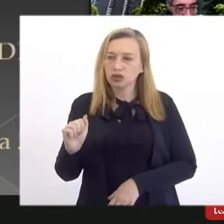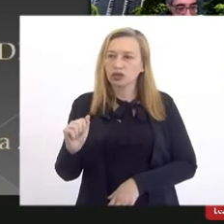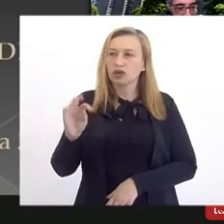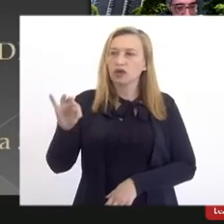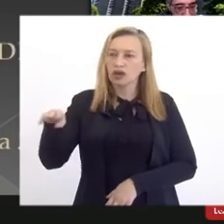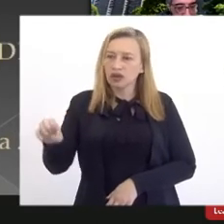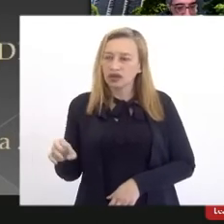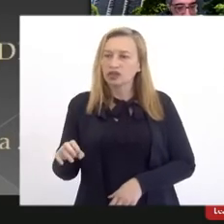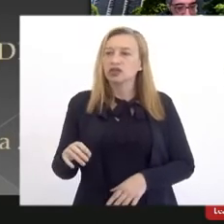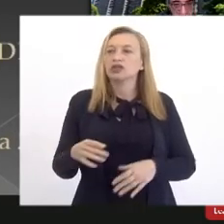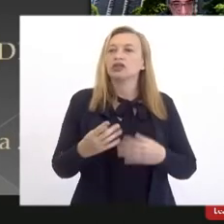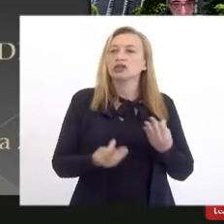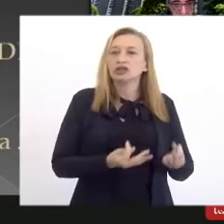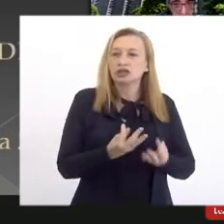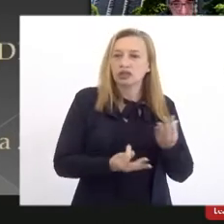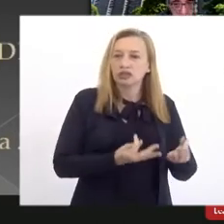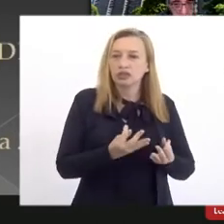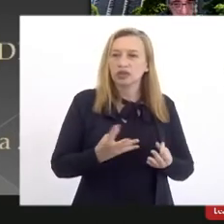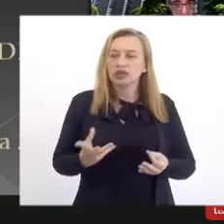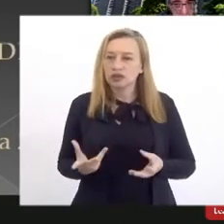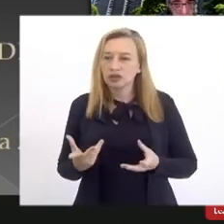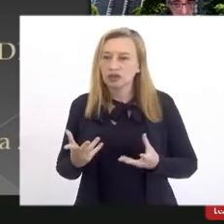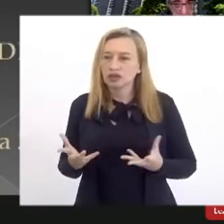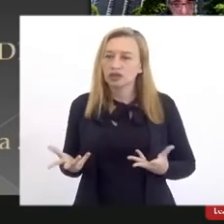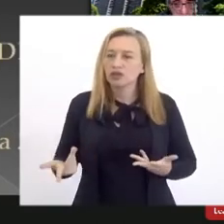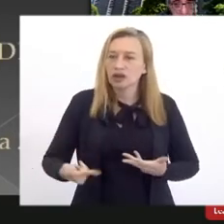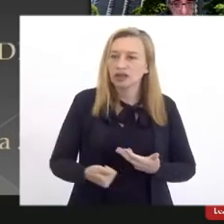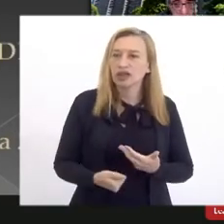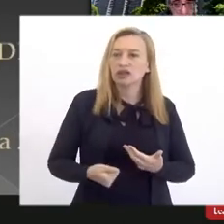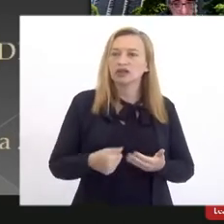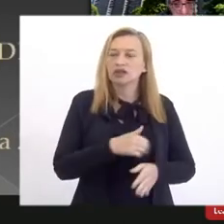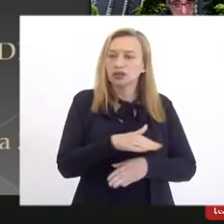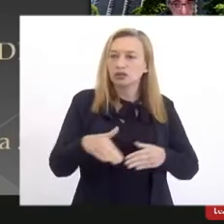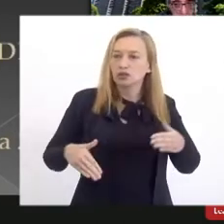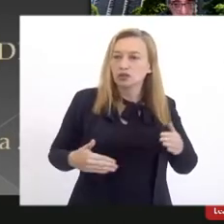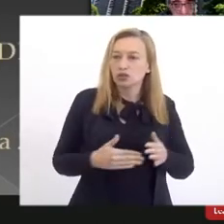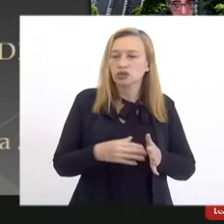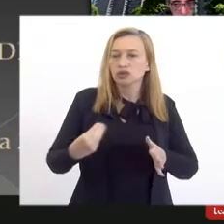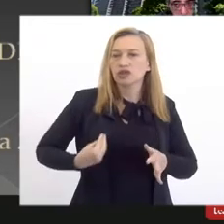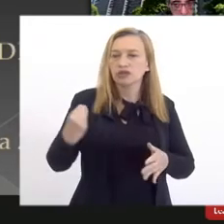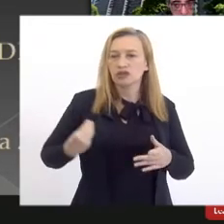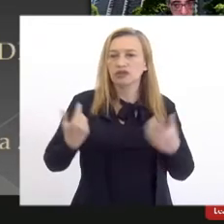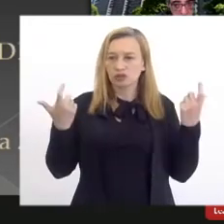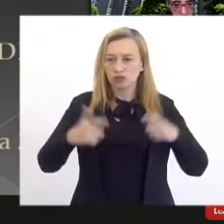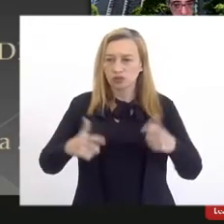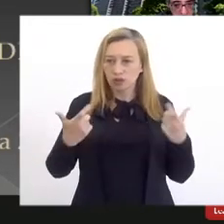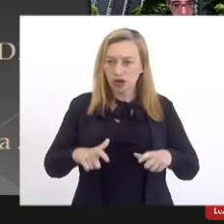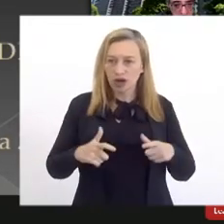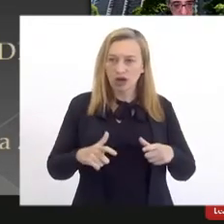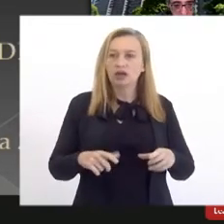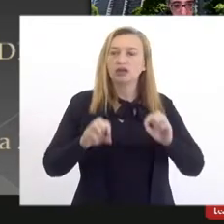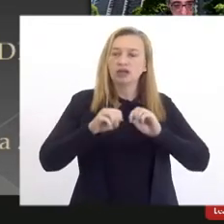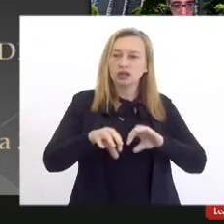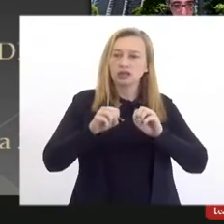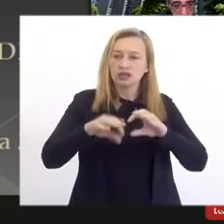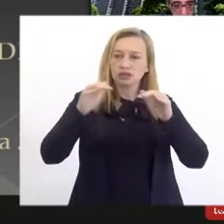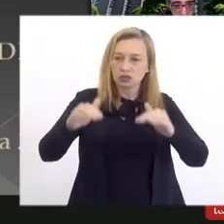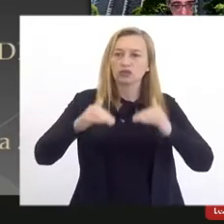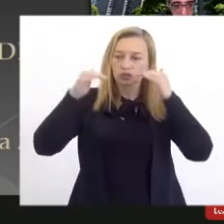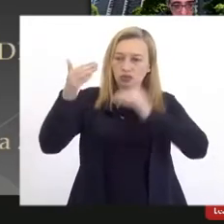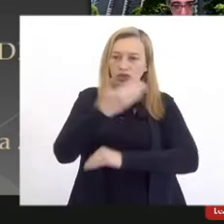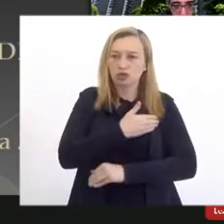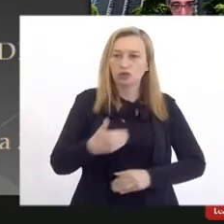a população da Zona Oeste em relação às demais regiões atendidas também por ensino público superior,